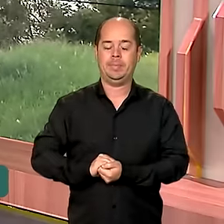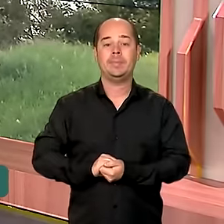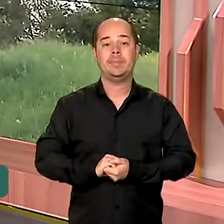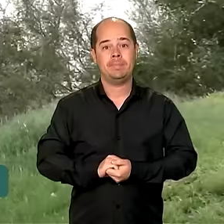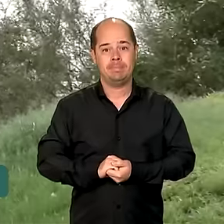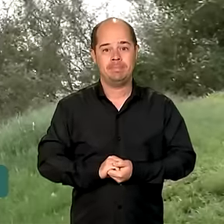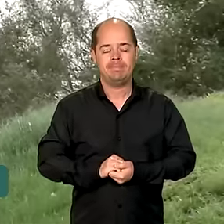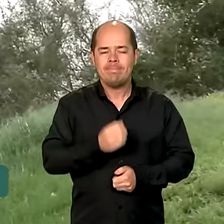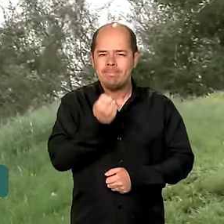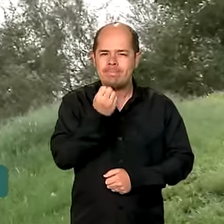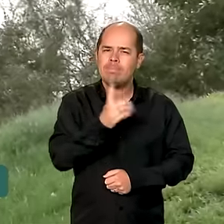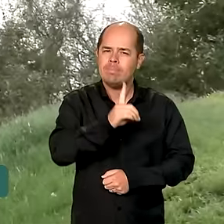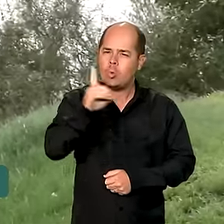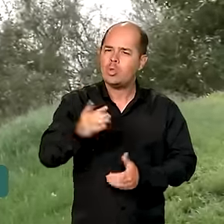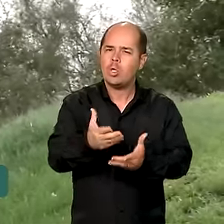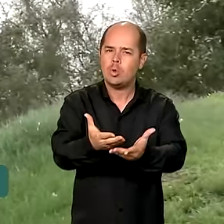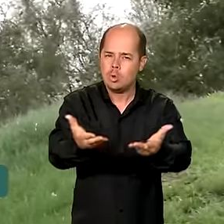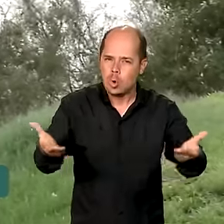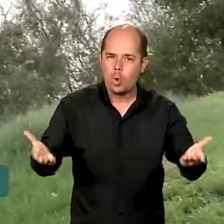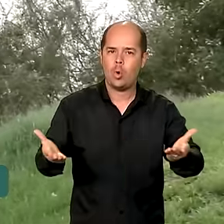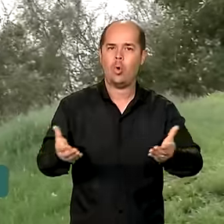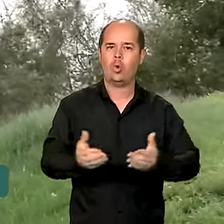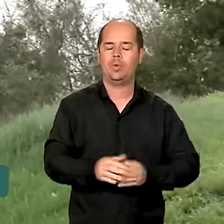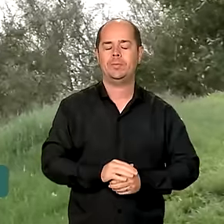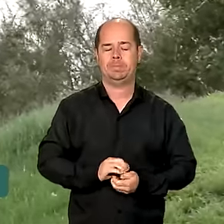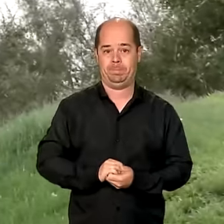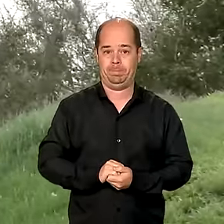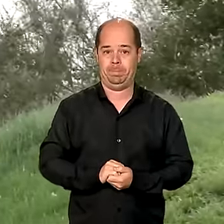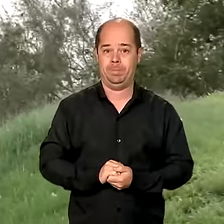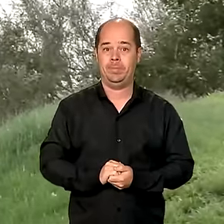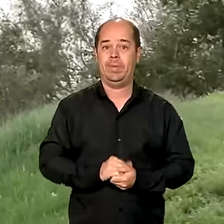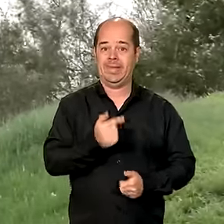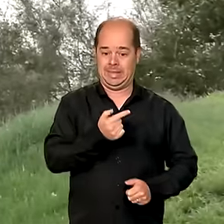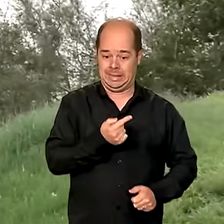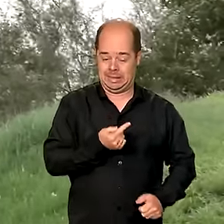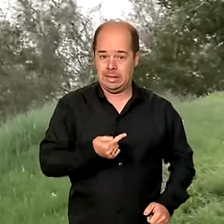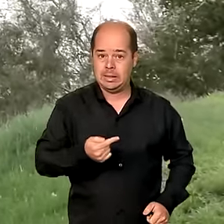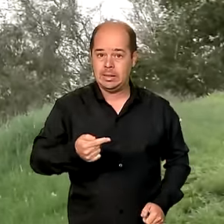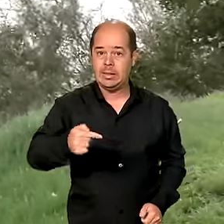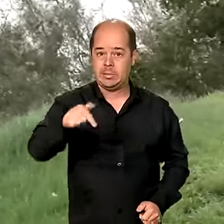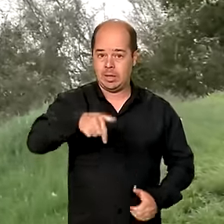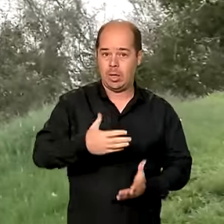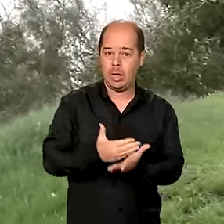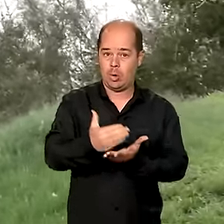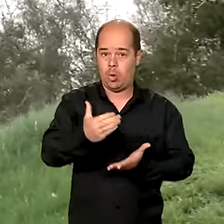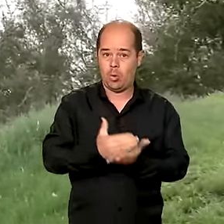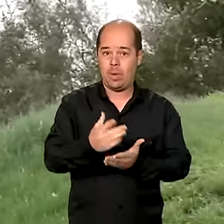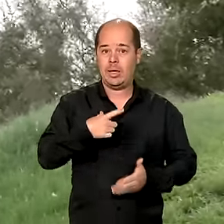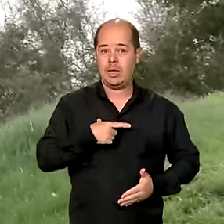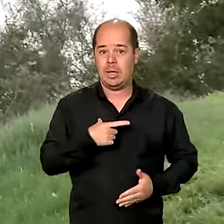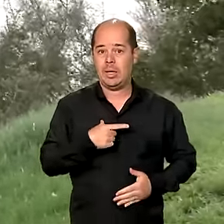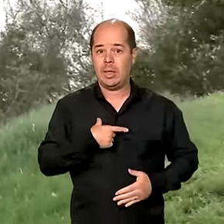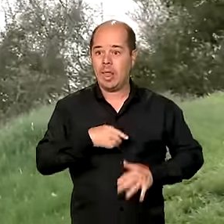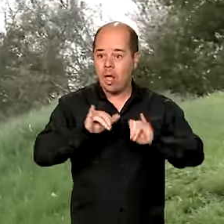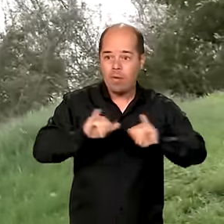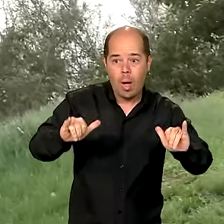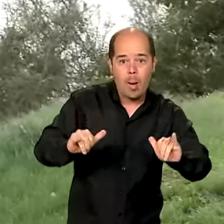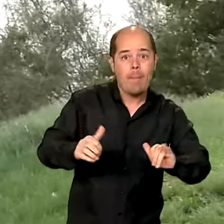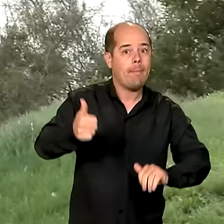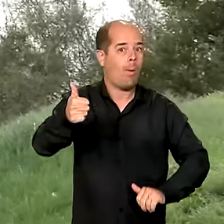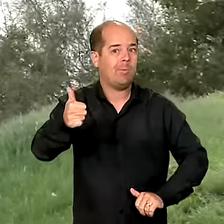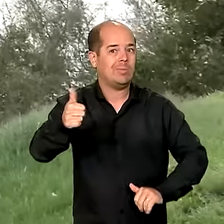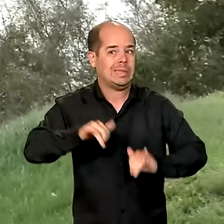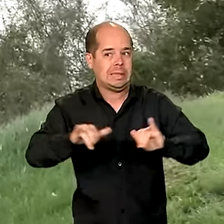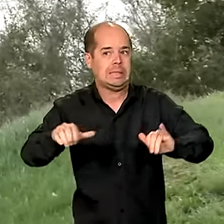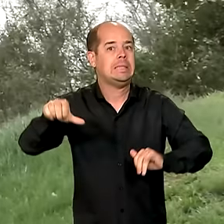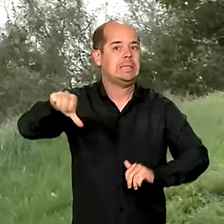Bom dia, Vanessa. Um bom dia a todos que nos assistem. Olha, a semana que começa tem boas e más notícias na previsão do